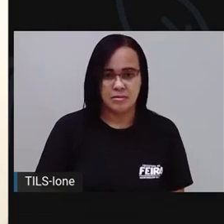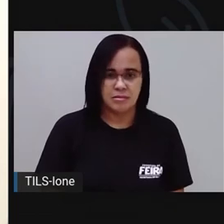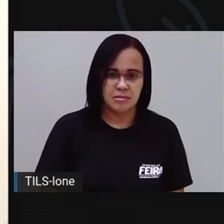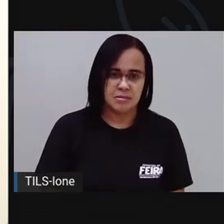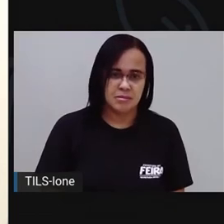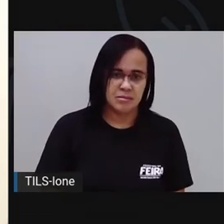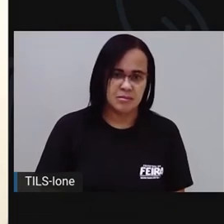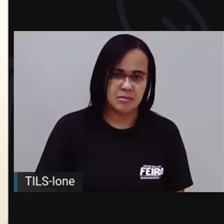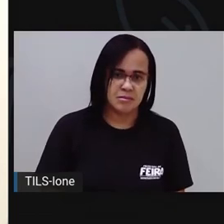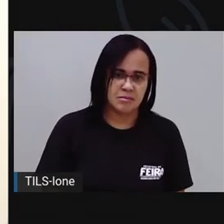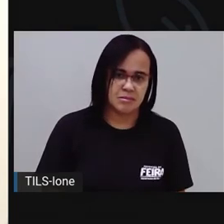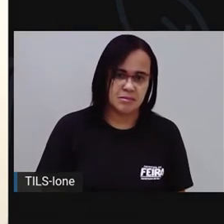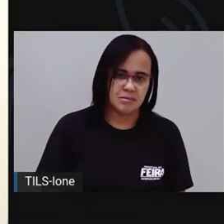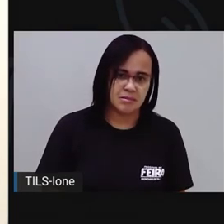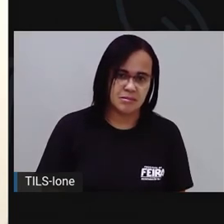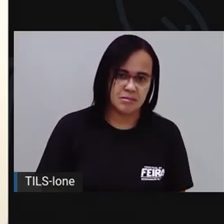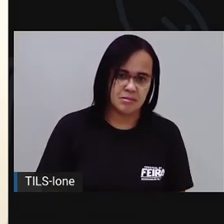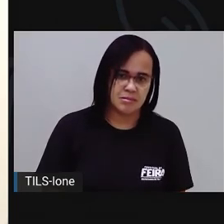xícara.